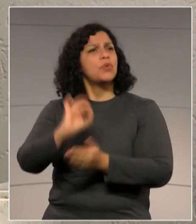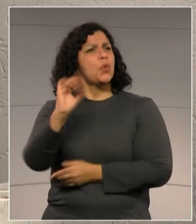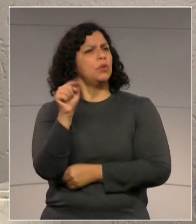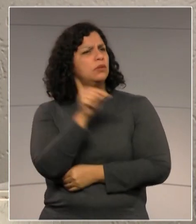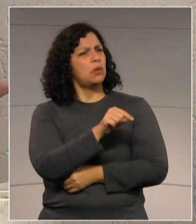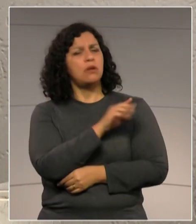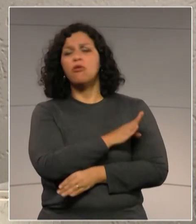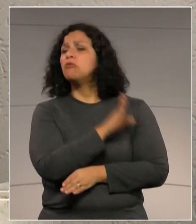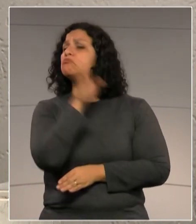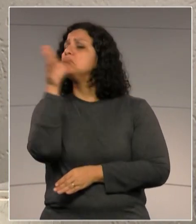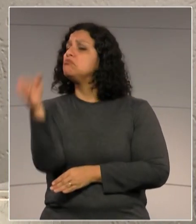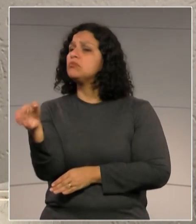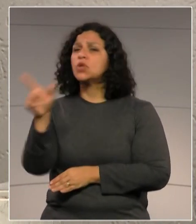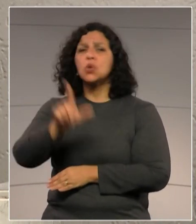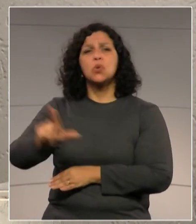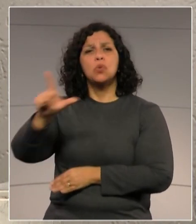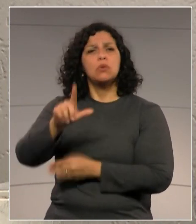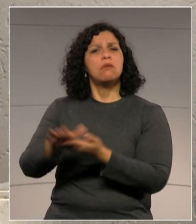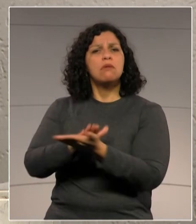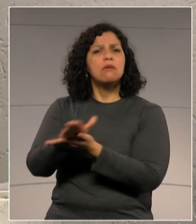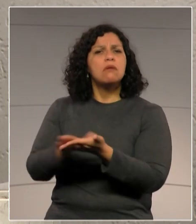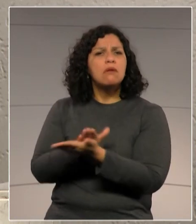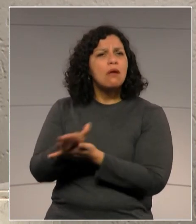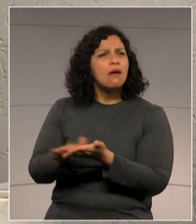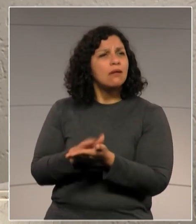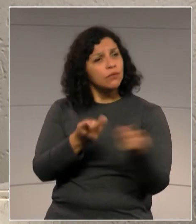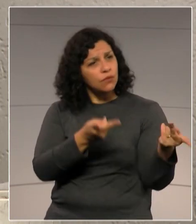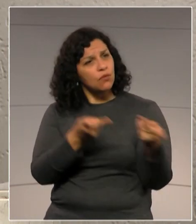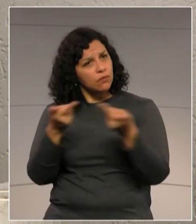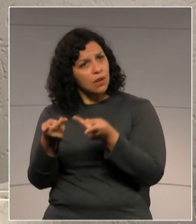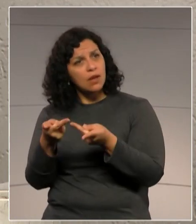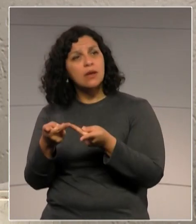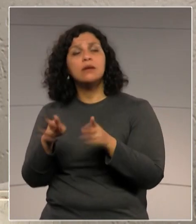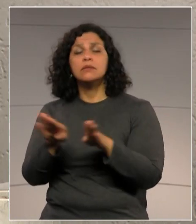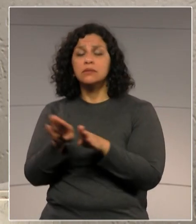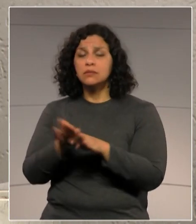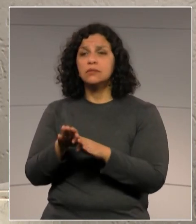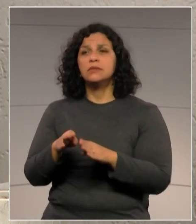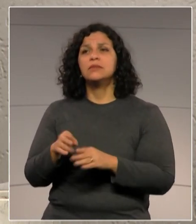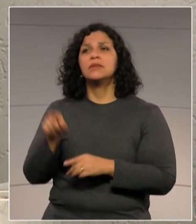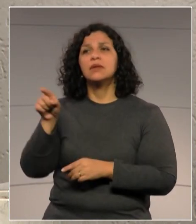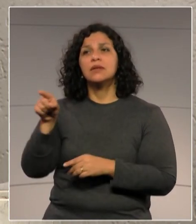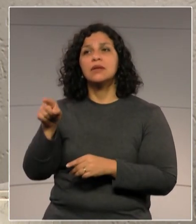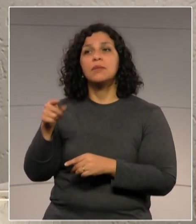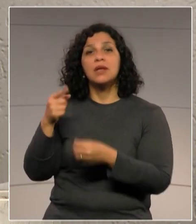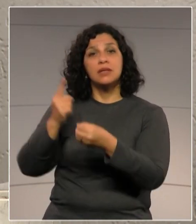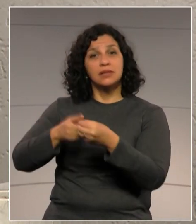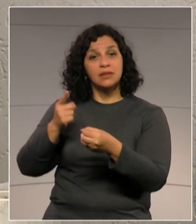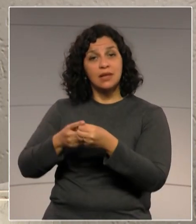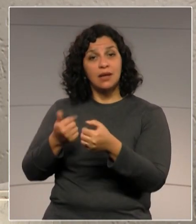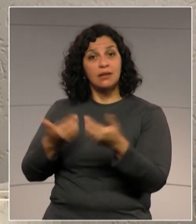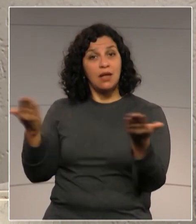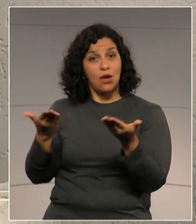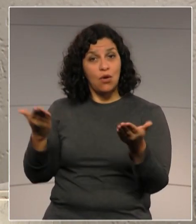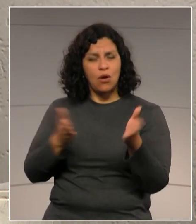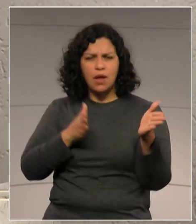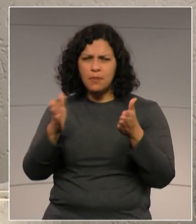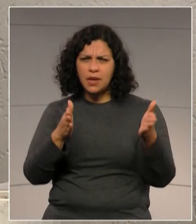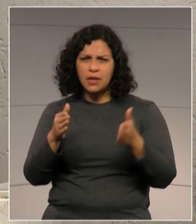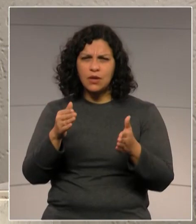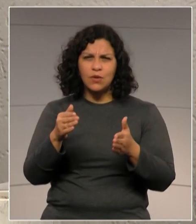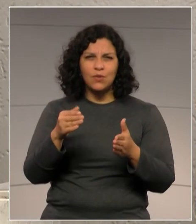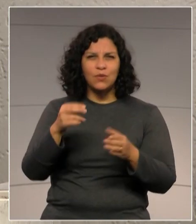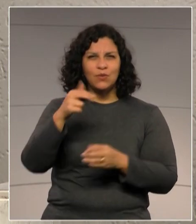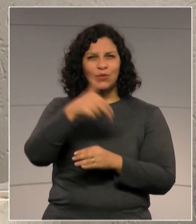não vai mais para a cidade de Londrina? Eu convidar ele para visitar, não é, cidade nesse período natalino, viu, Arius? Está